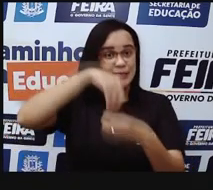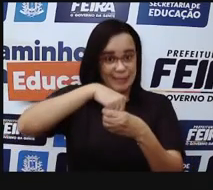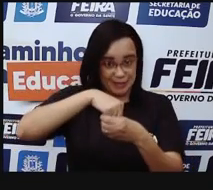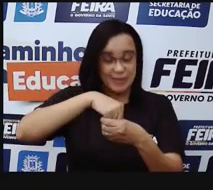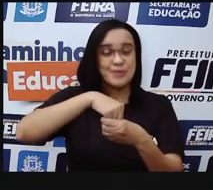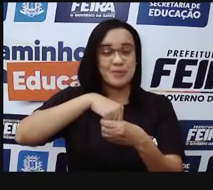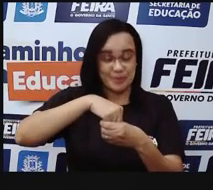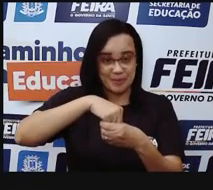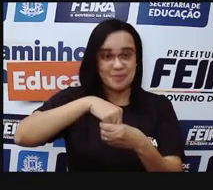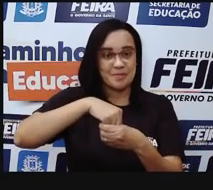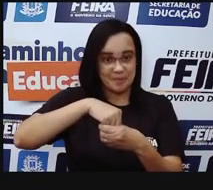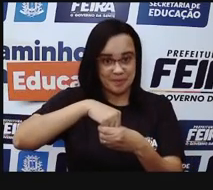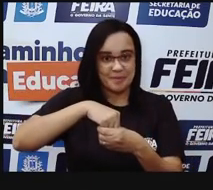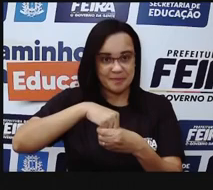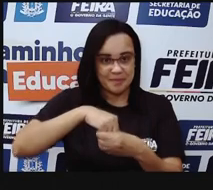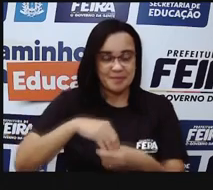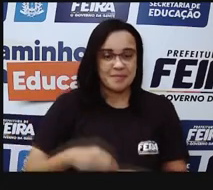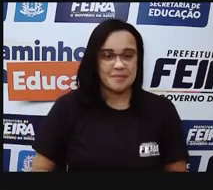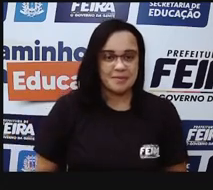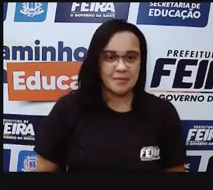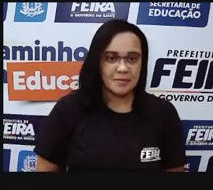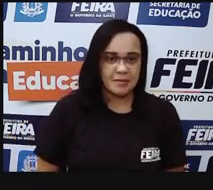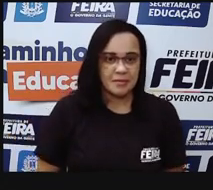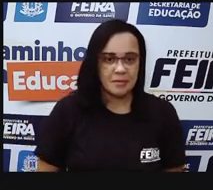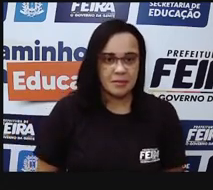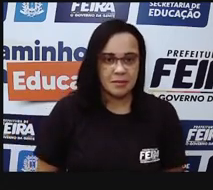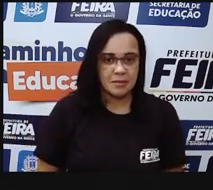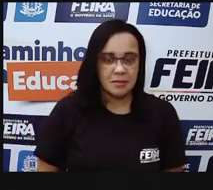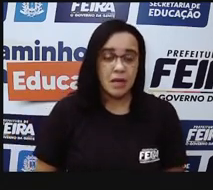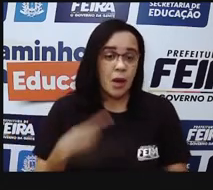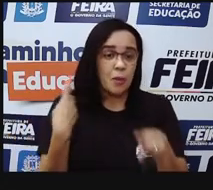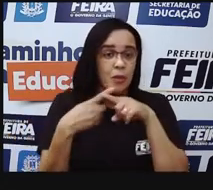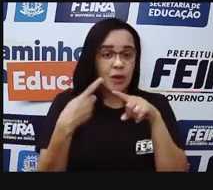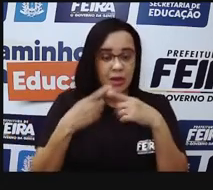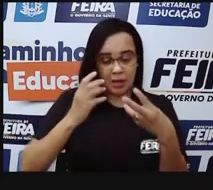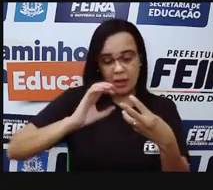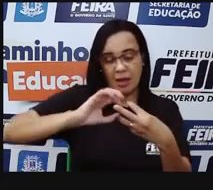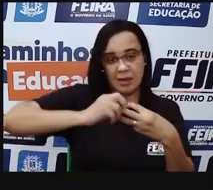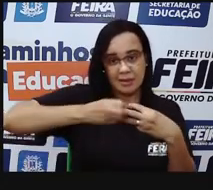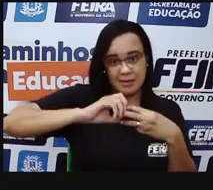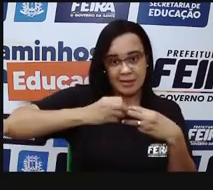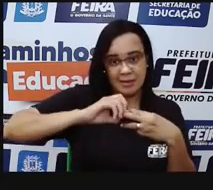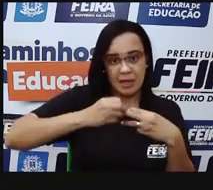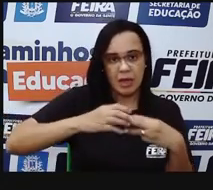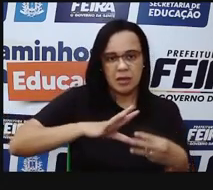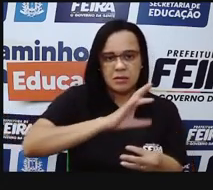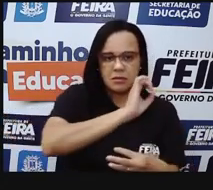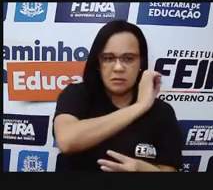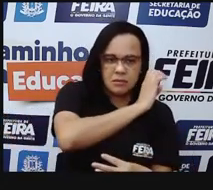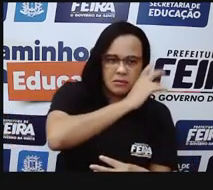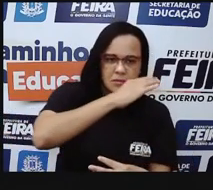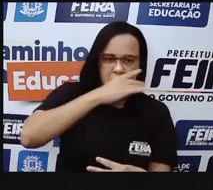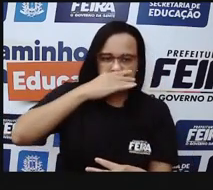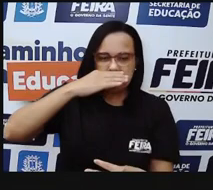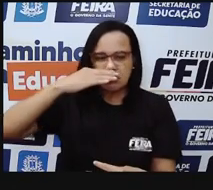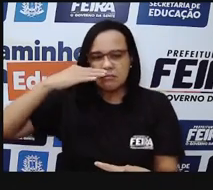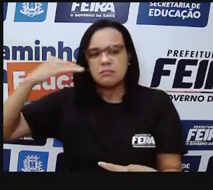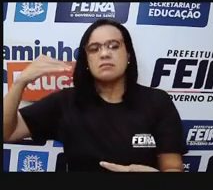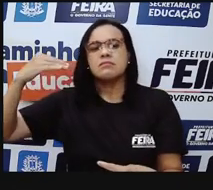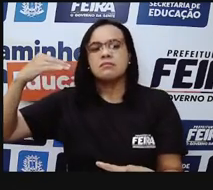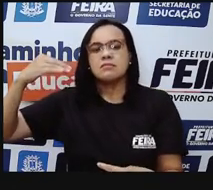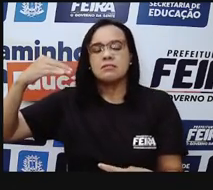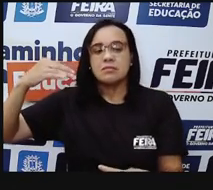ramificações dos neurônios, né? Que são essas células opativas aqui no nosso nariz,